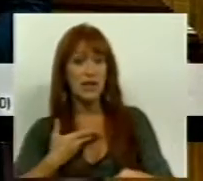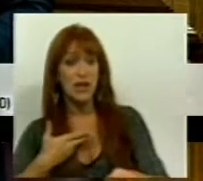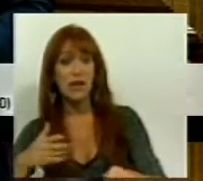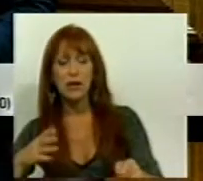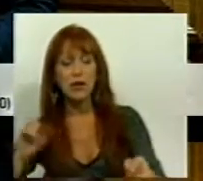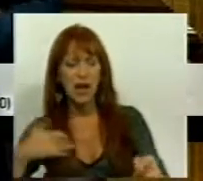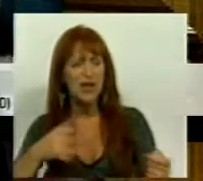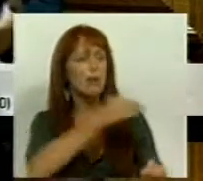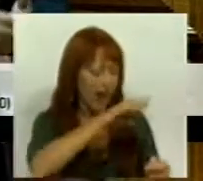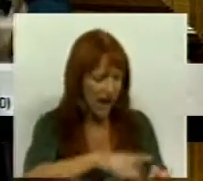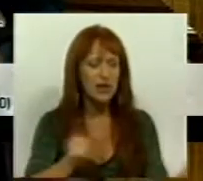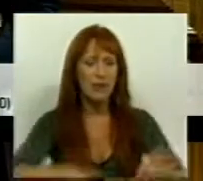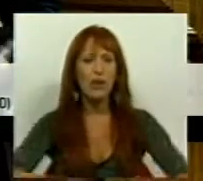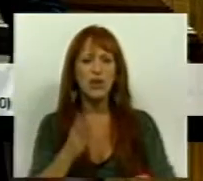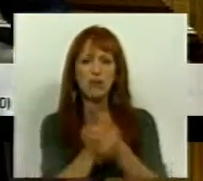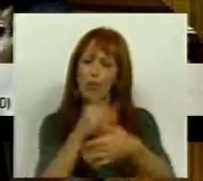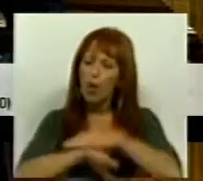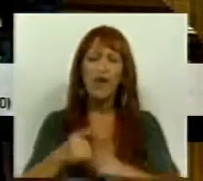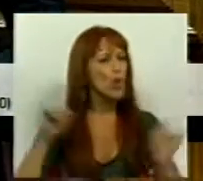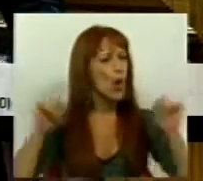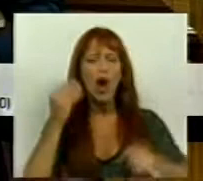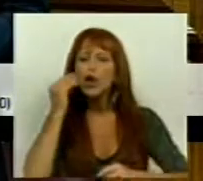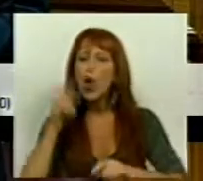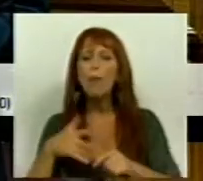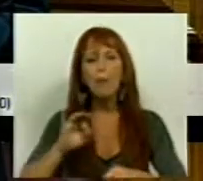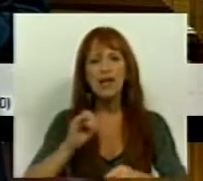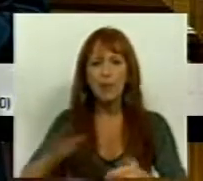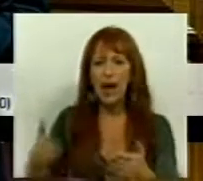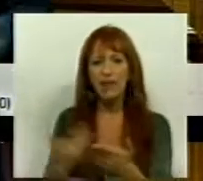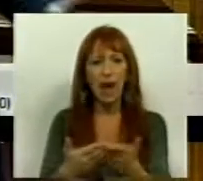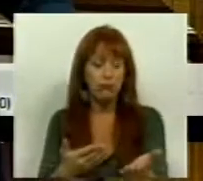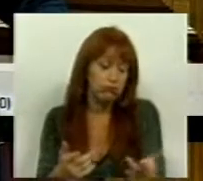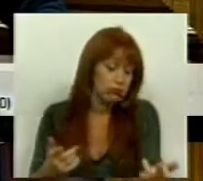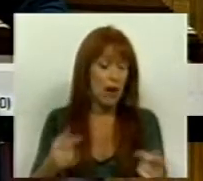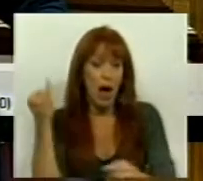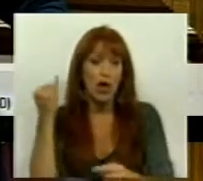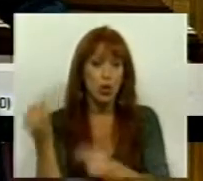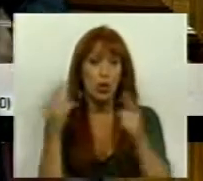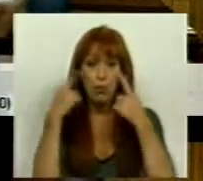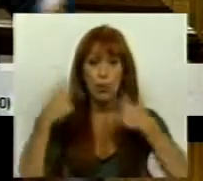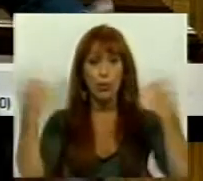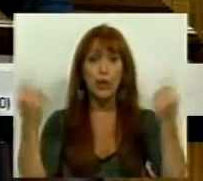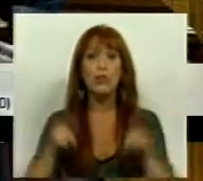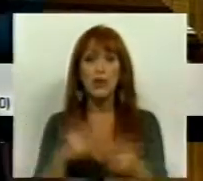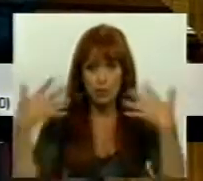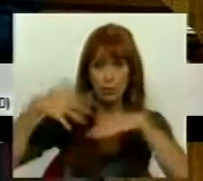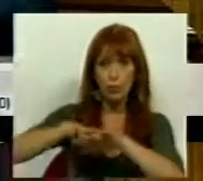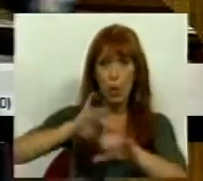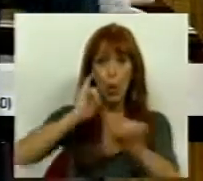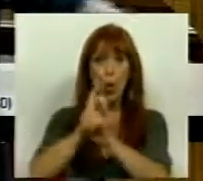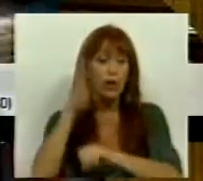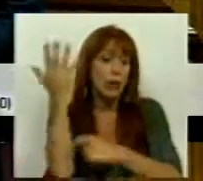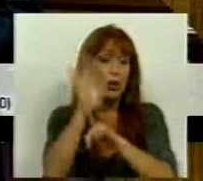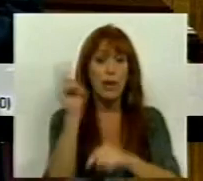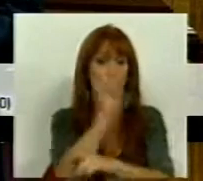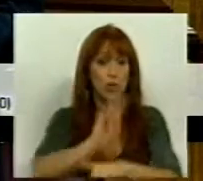arquivo, apesar de não estarem de acordo com a forma que o PCP aqui atribui, que é a de Instituto Público, mas integrado num outro, por exemplo,